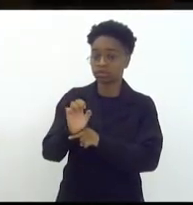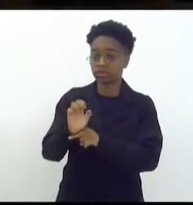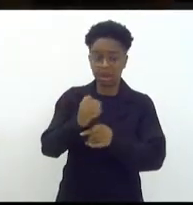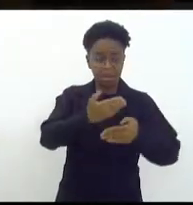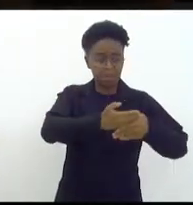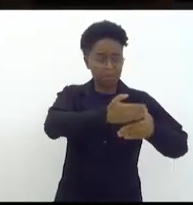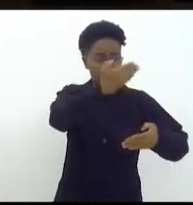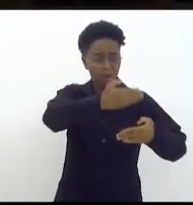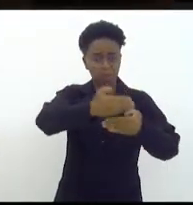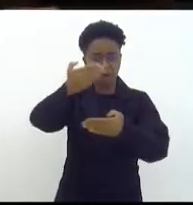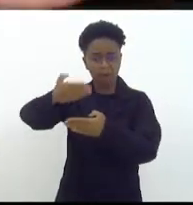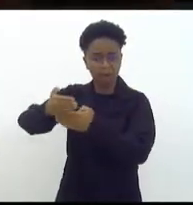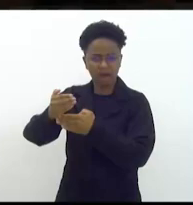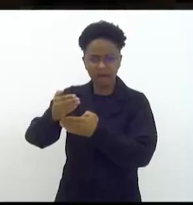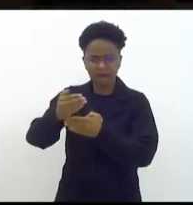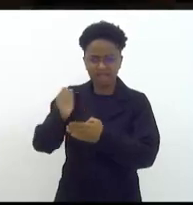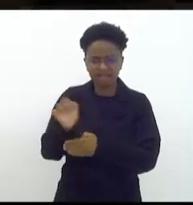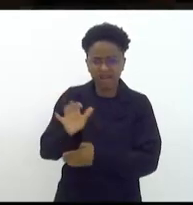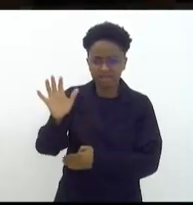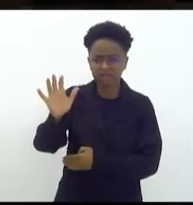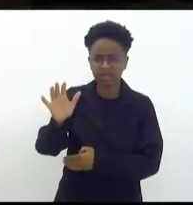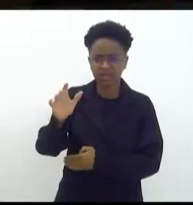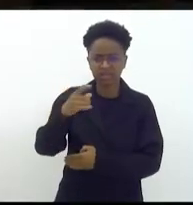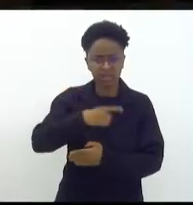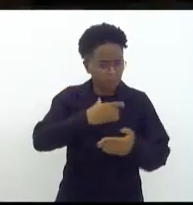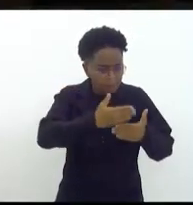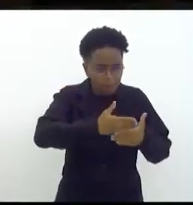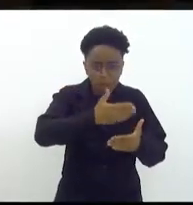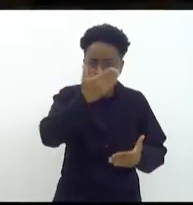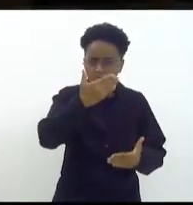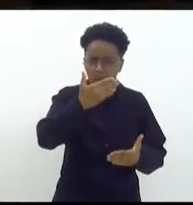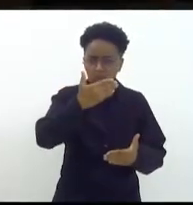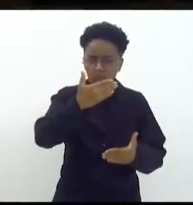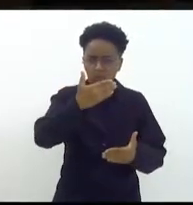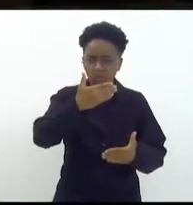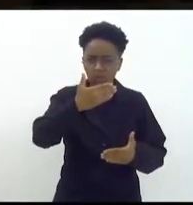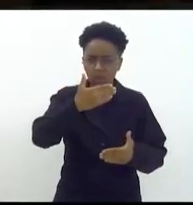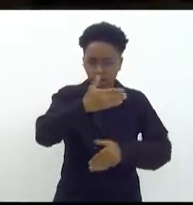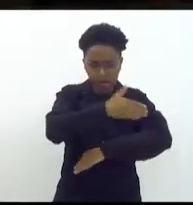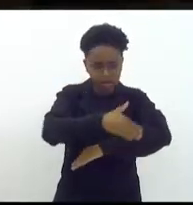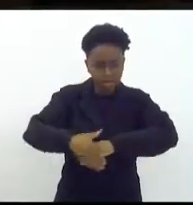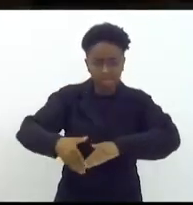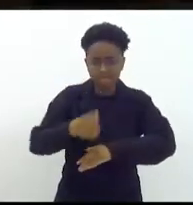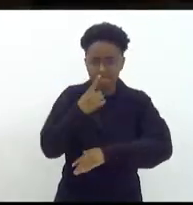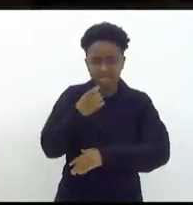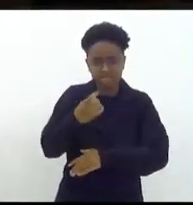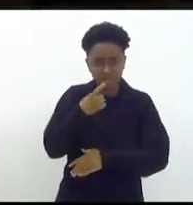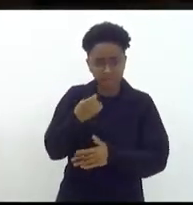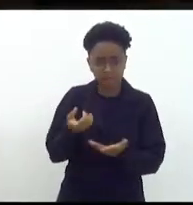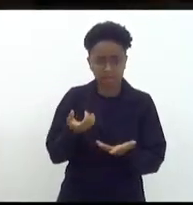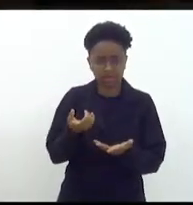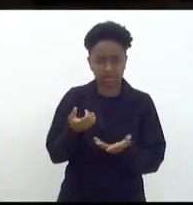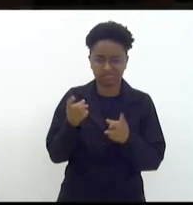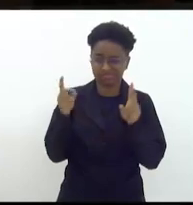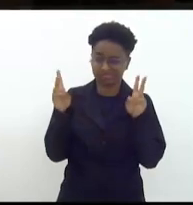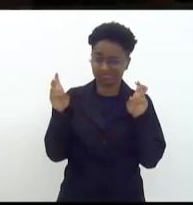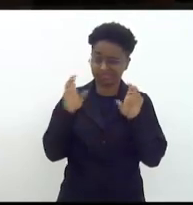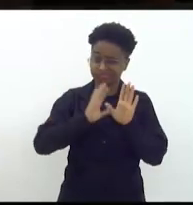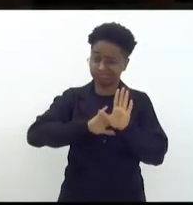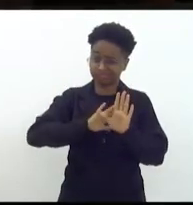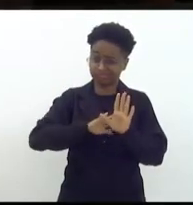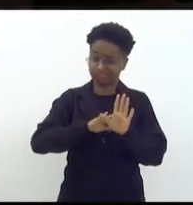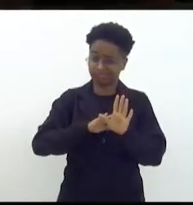a favela mure ponha um muro na linha vermelha com suposta e aí a